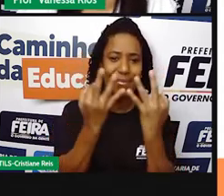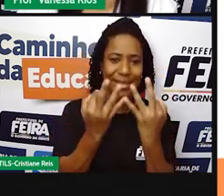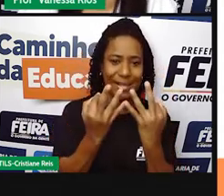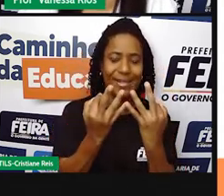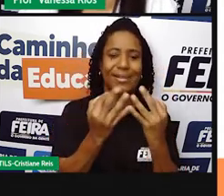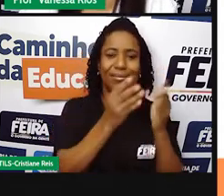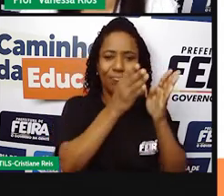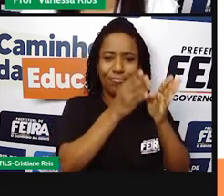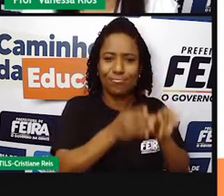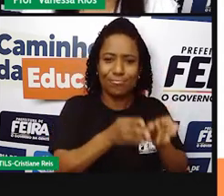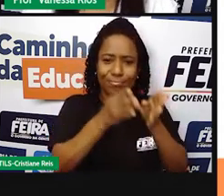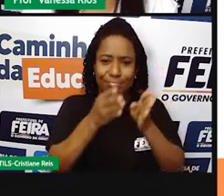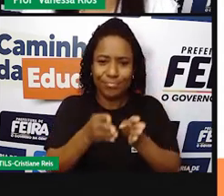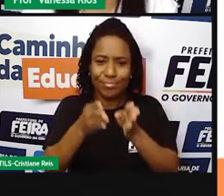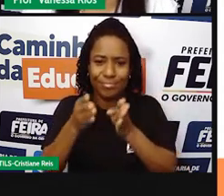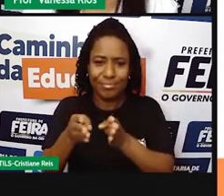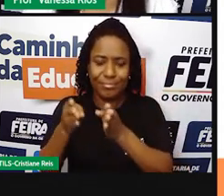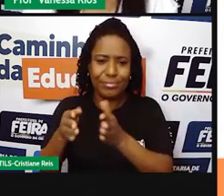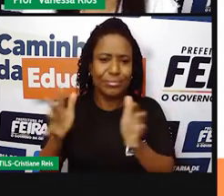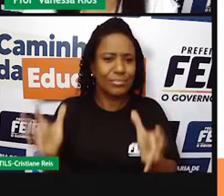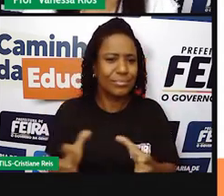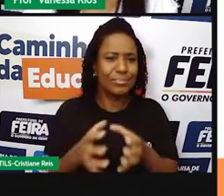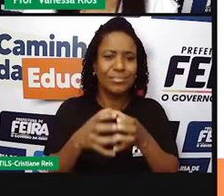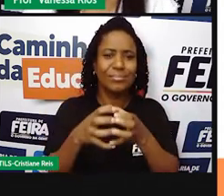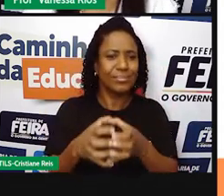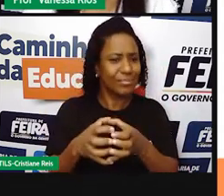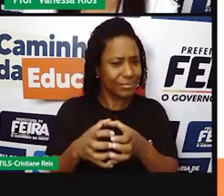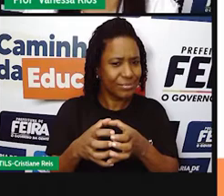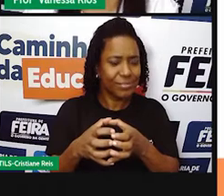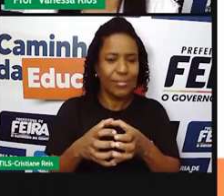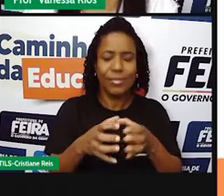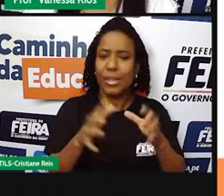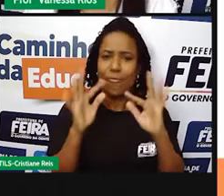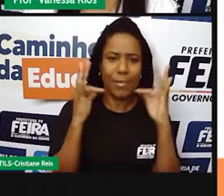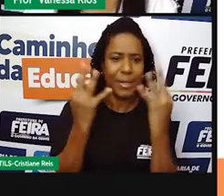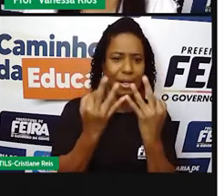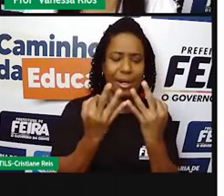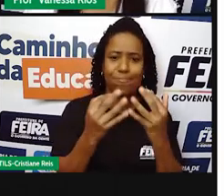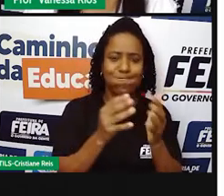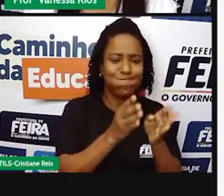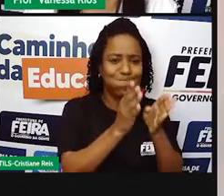O que será que trata esse assunto? Organização familiar.